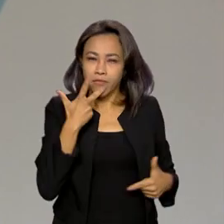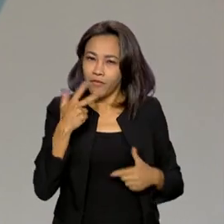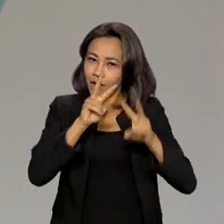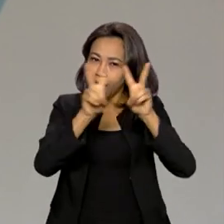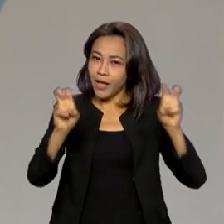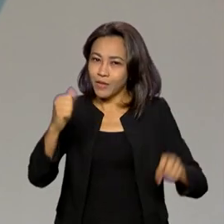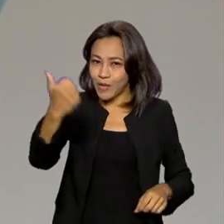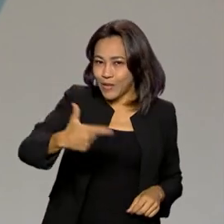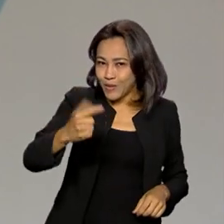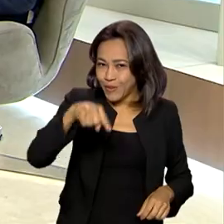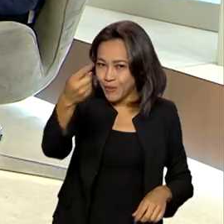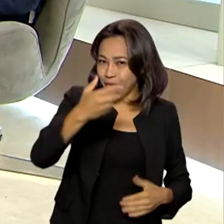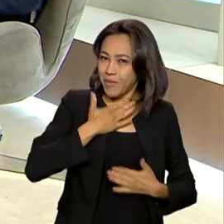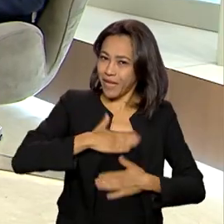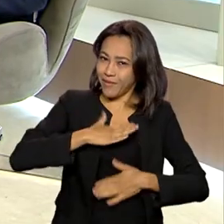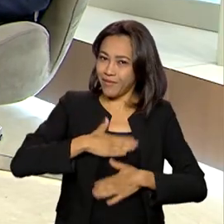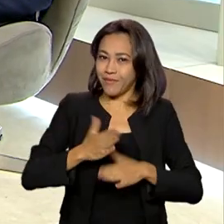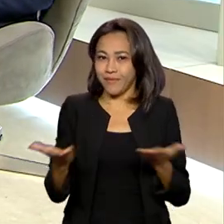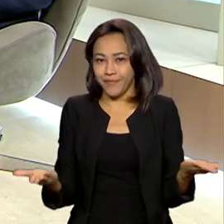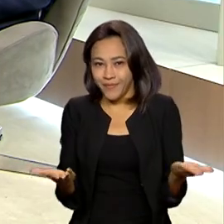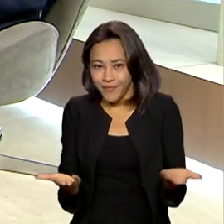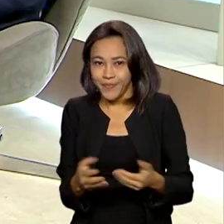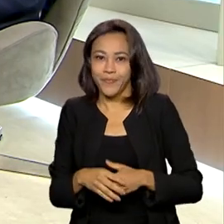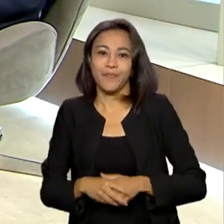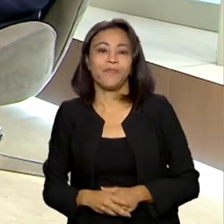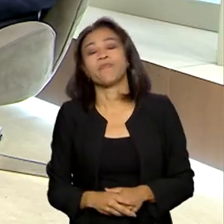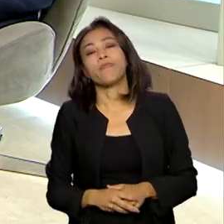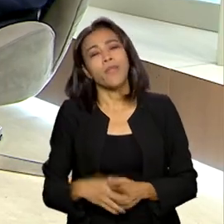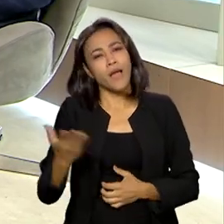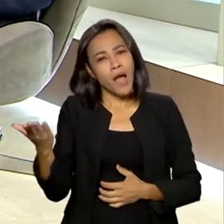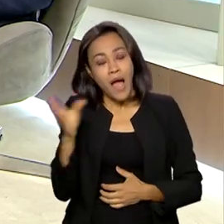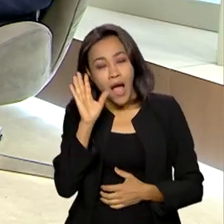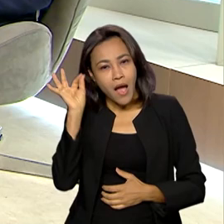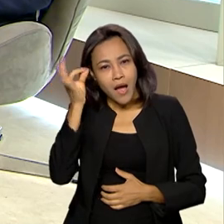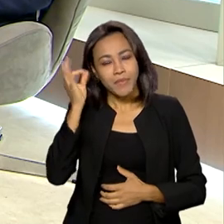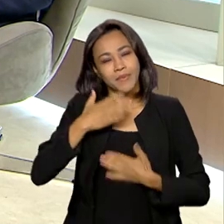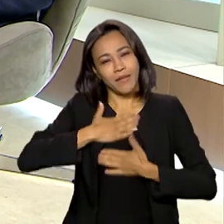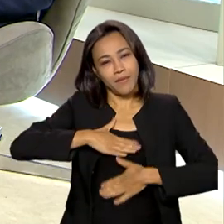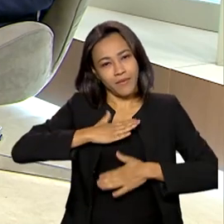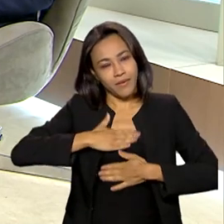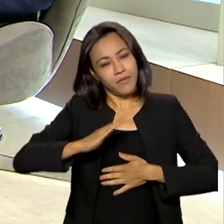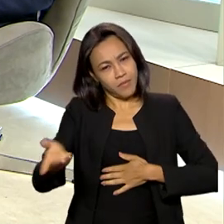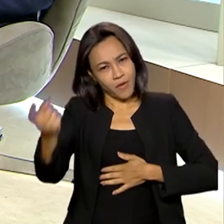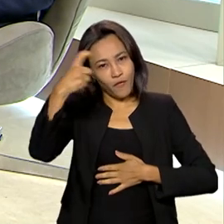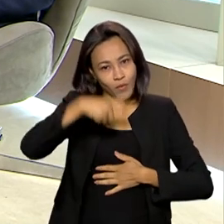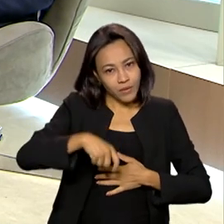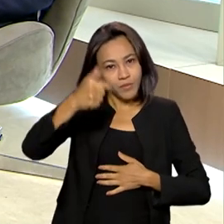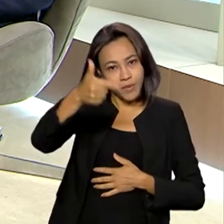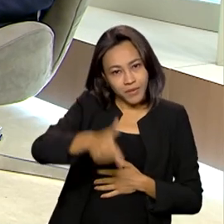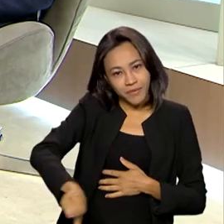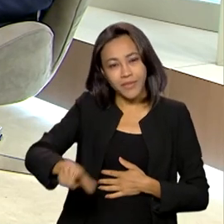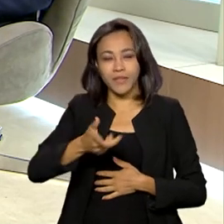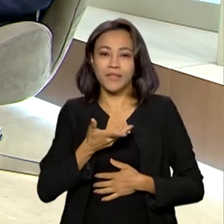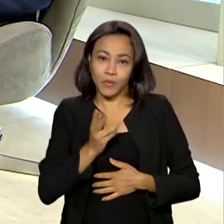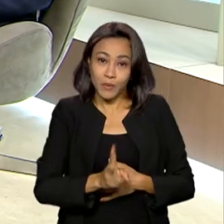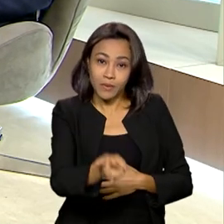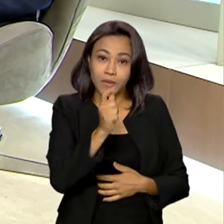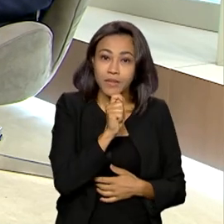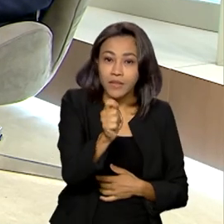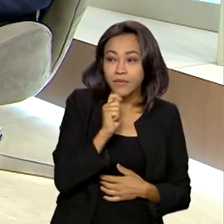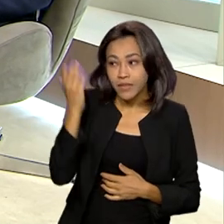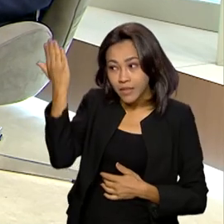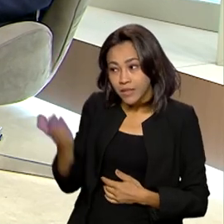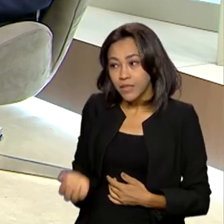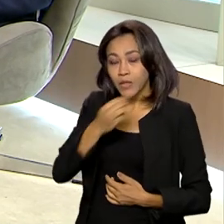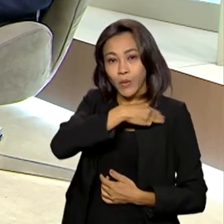bloco. Vamos para o rápido intervalo. Perfeito. Vamos fazer um rápido intervalo e daqui a pouco voltamos no Brasil em Pauta com o Ministro do